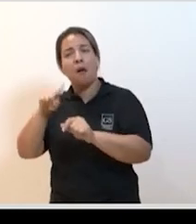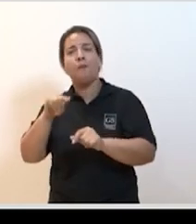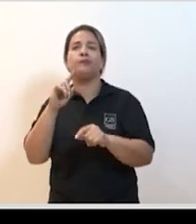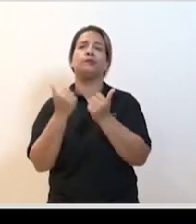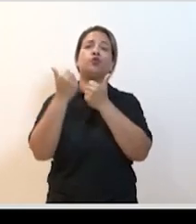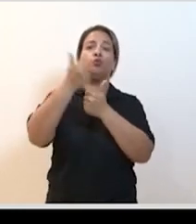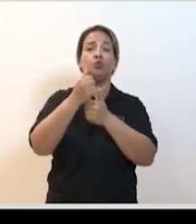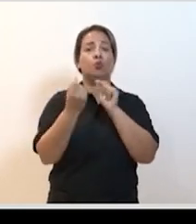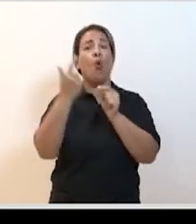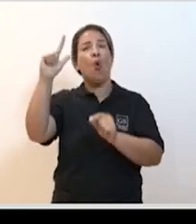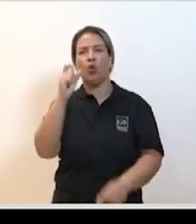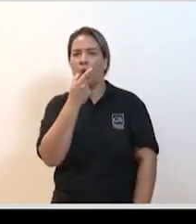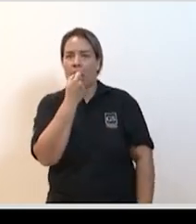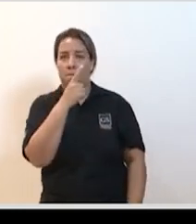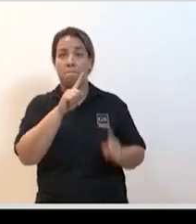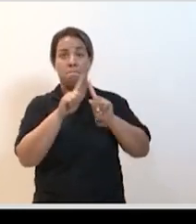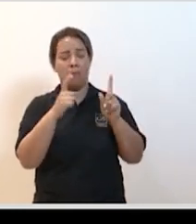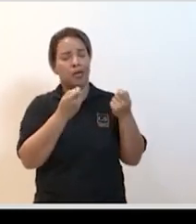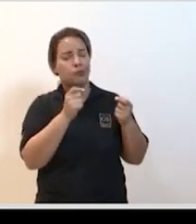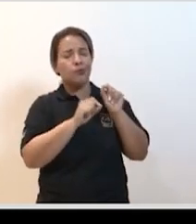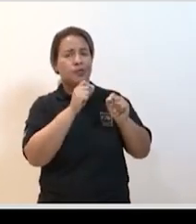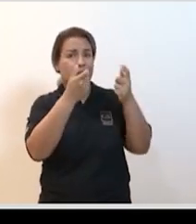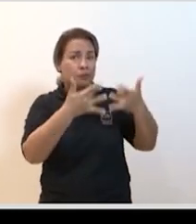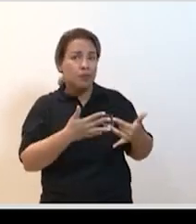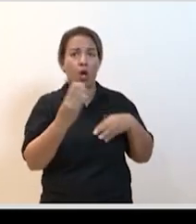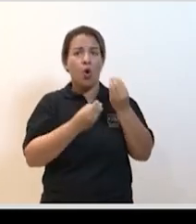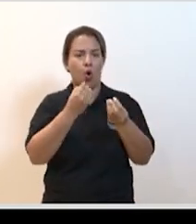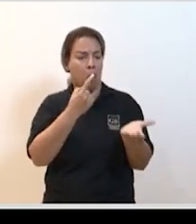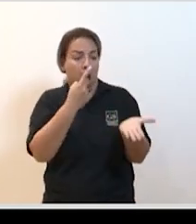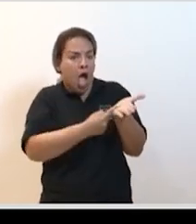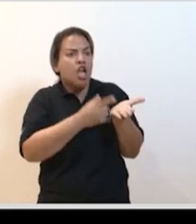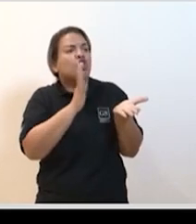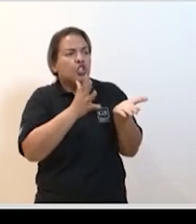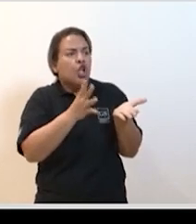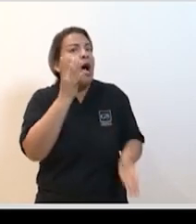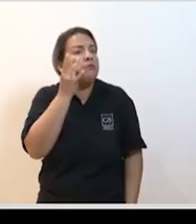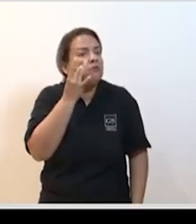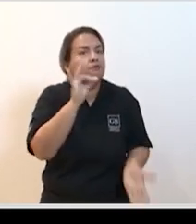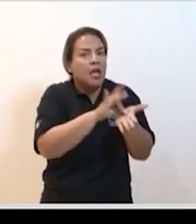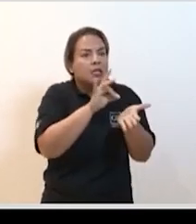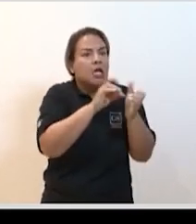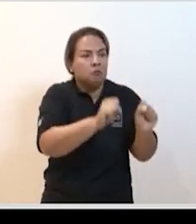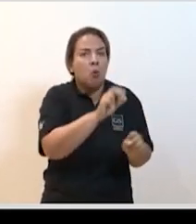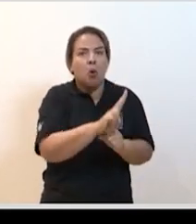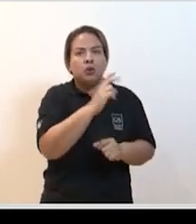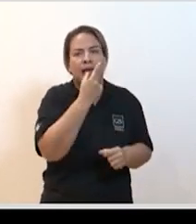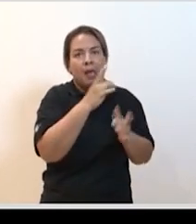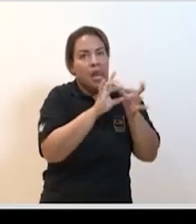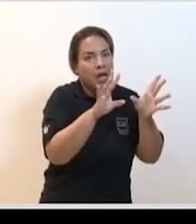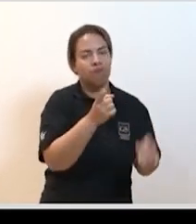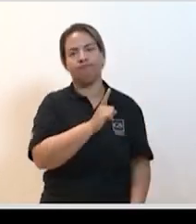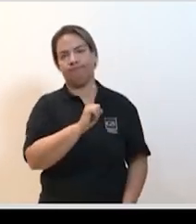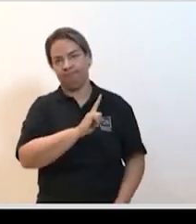substituição ao ibuprofeno mas não quer dizer necessariamente que comprovadamente o ibuprofeno faça mal para os pacientes com sars-cola pode